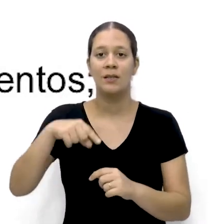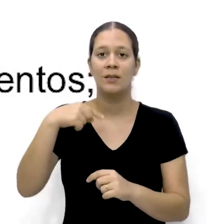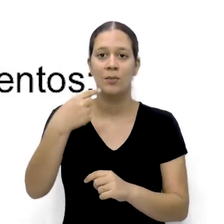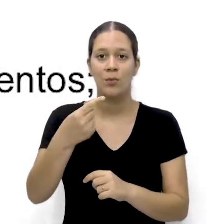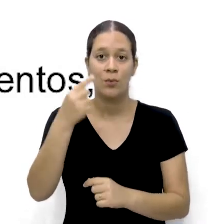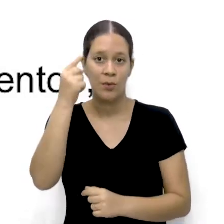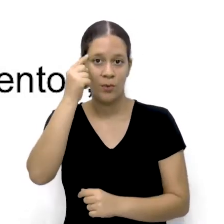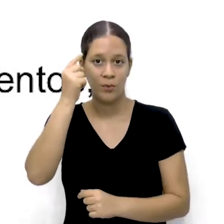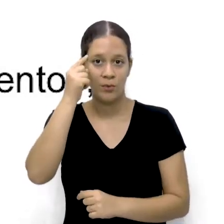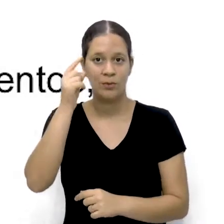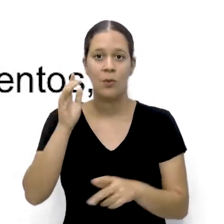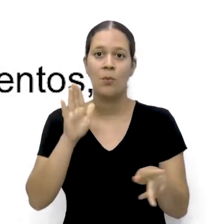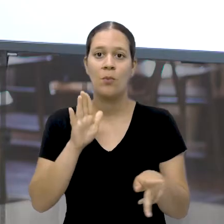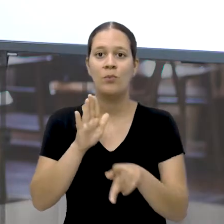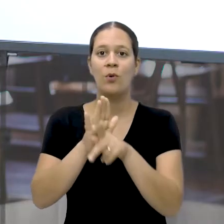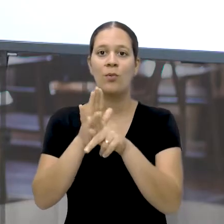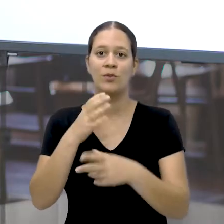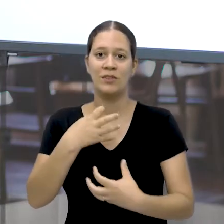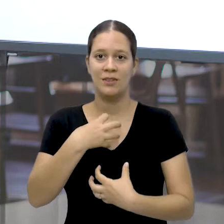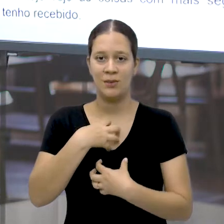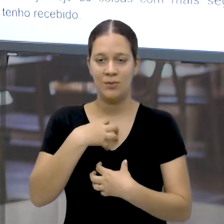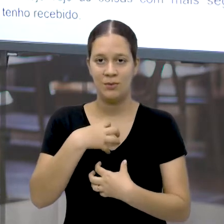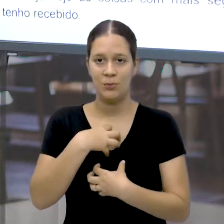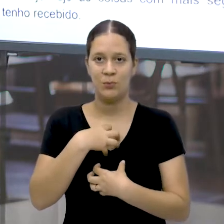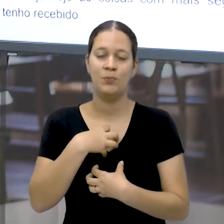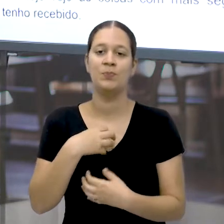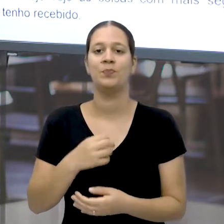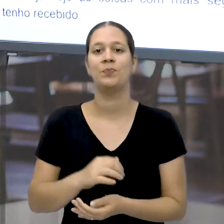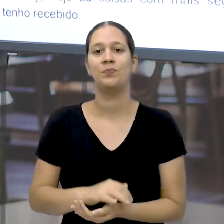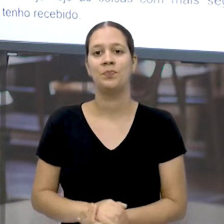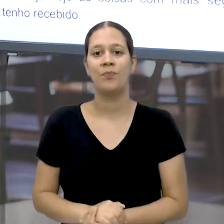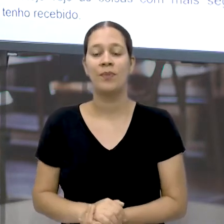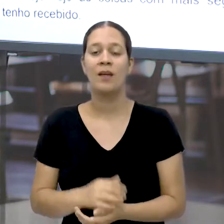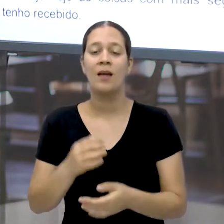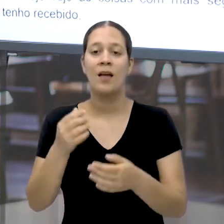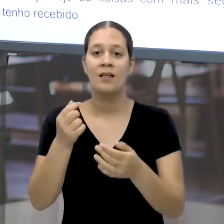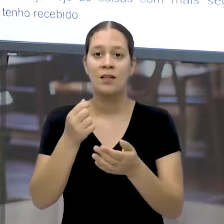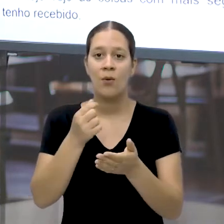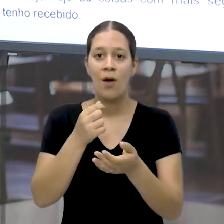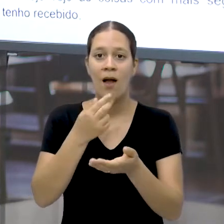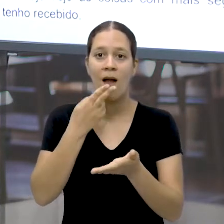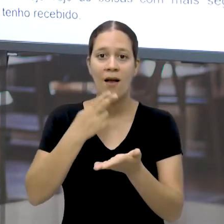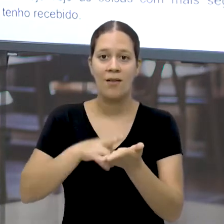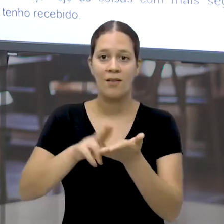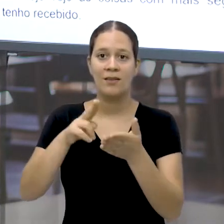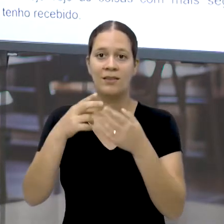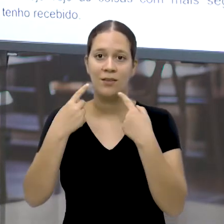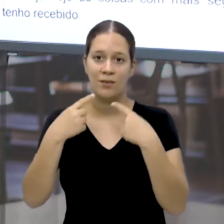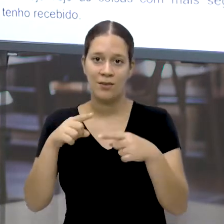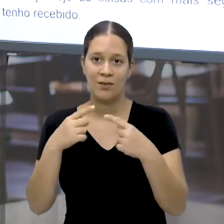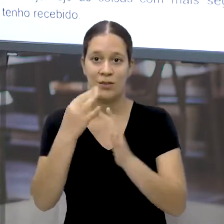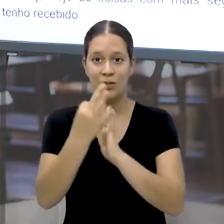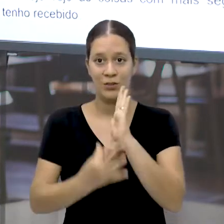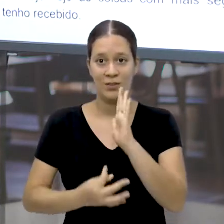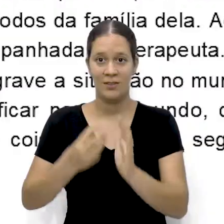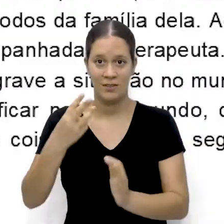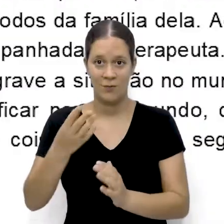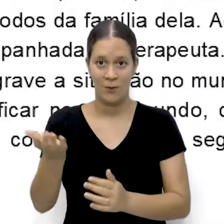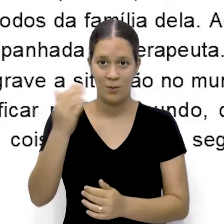pouco sobre os próprios sentimentos Carta de reclamação, texto 3, vamos lá?